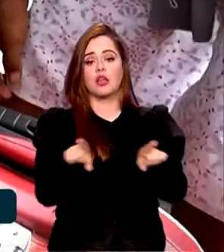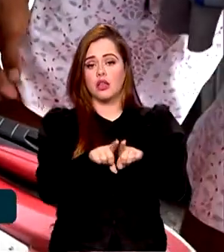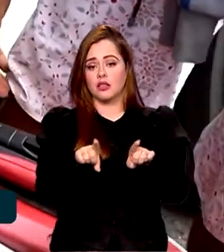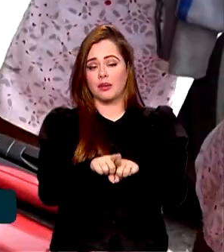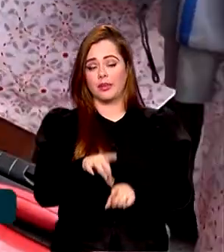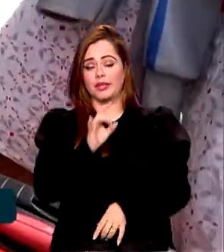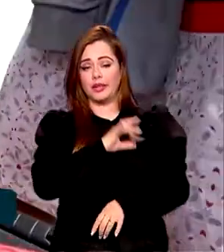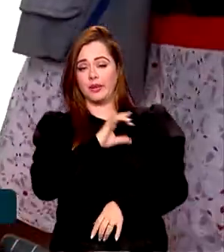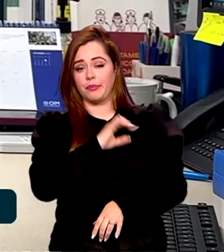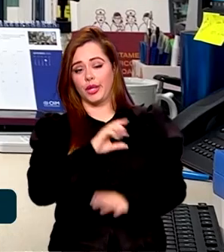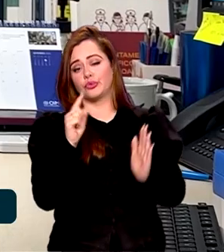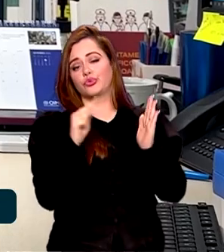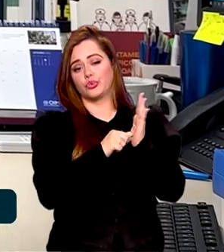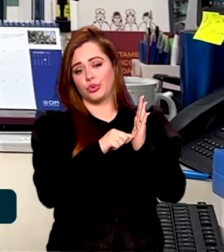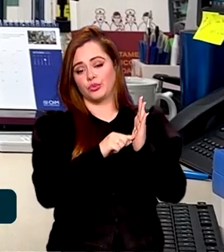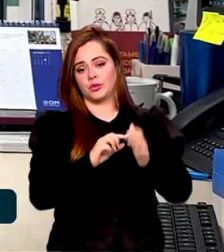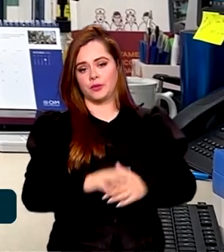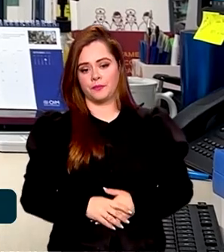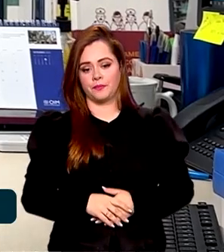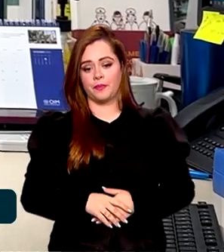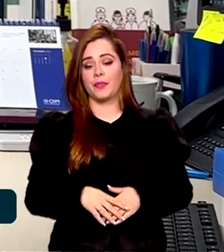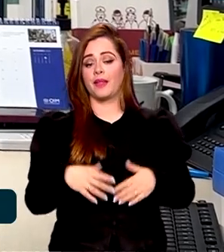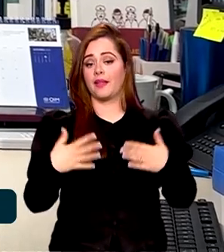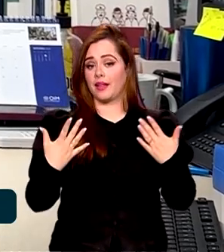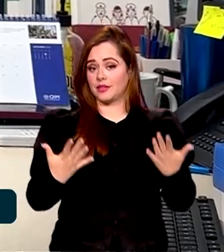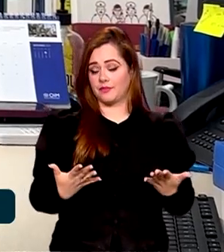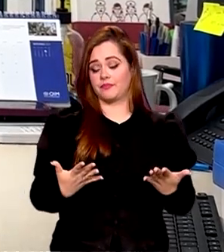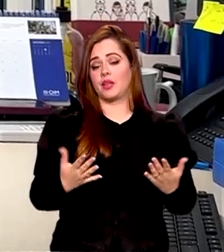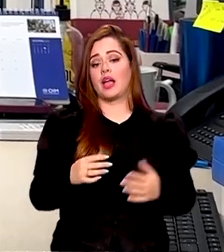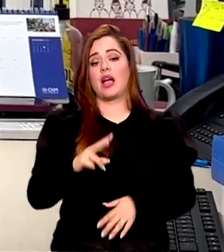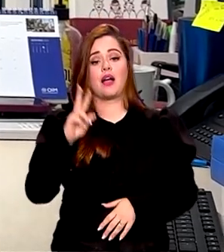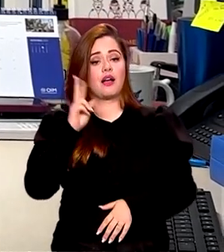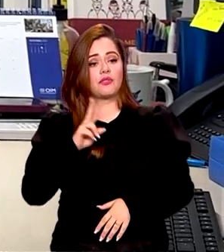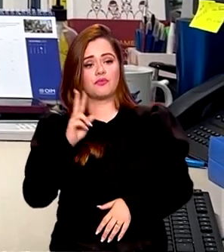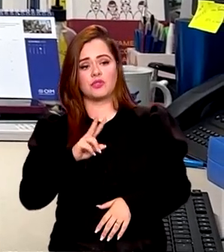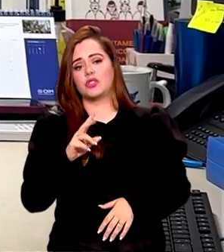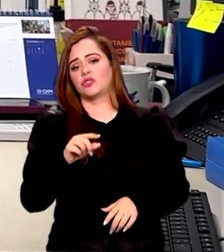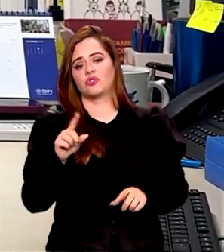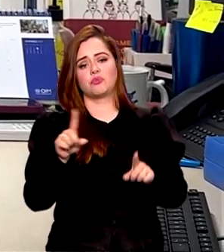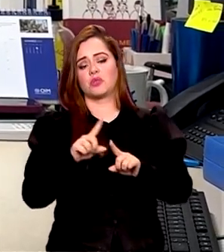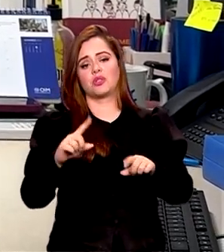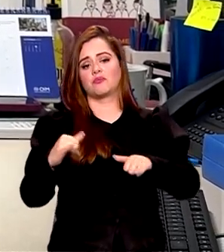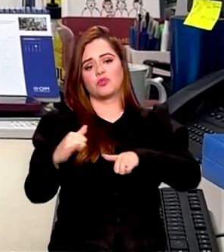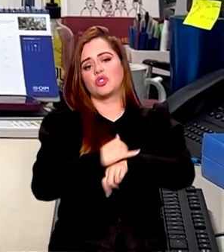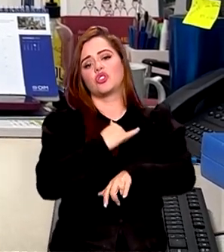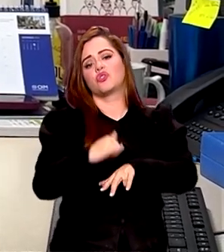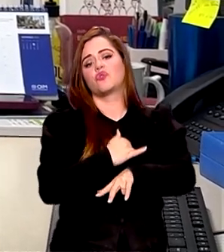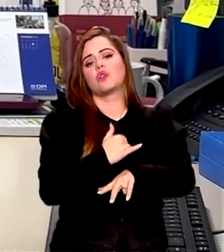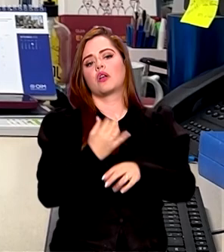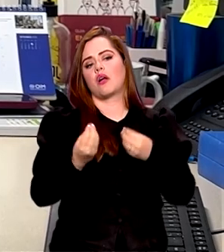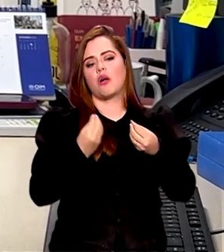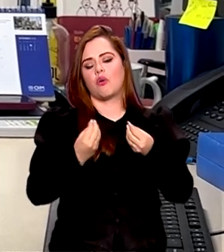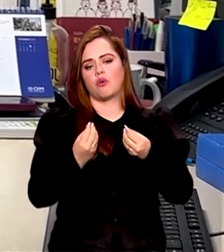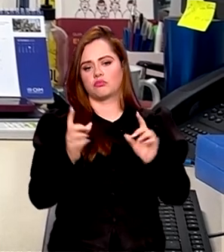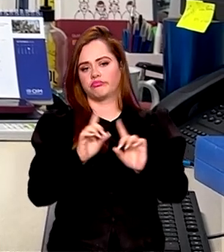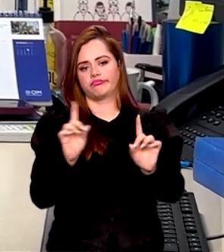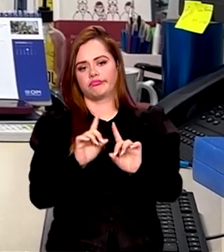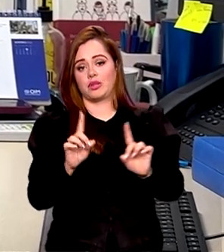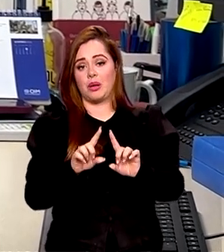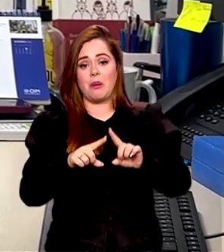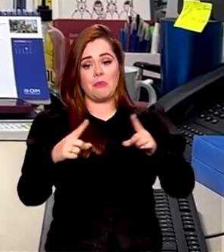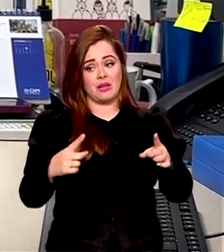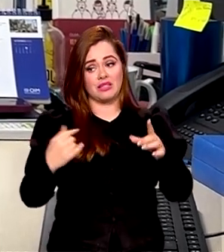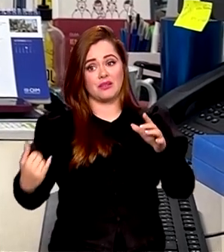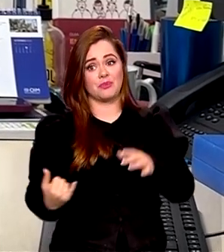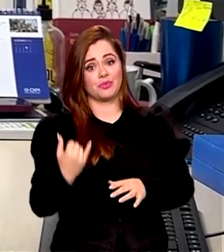tem medo de denunciar. Muitas vezes a vítima, ela não se identifica como vítima, então esse é um dos principais